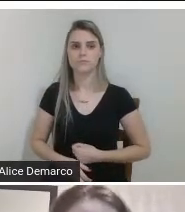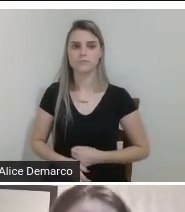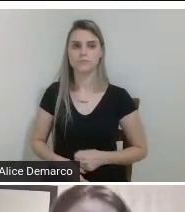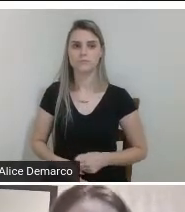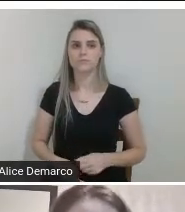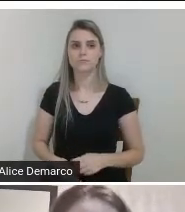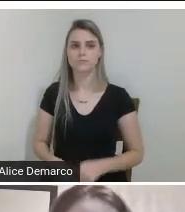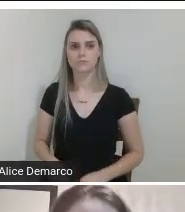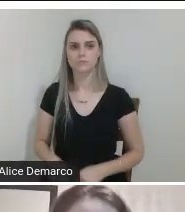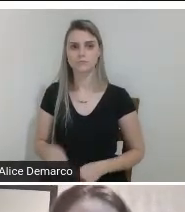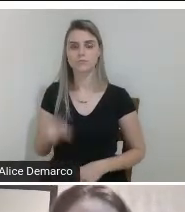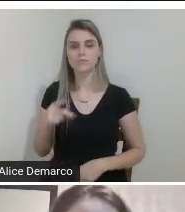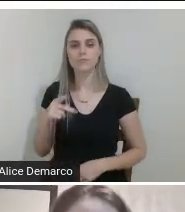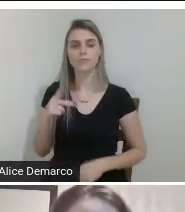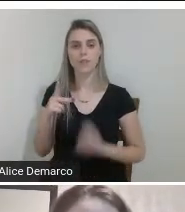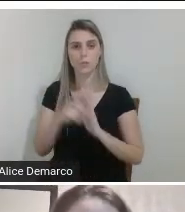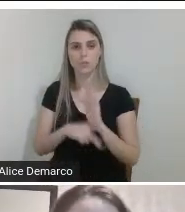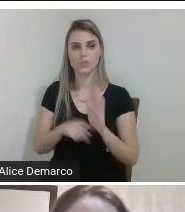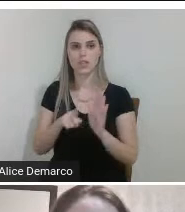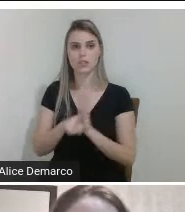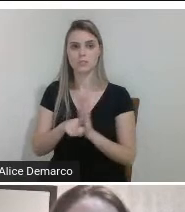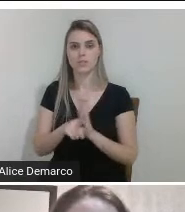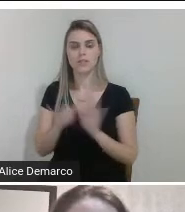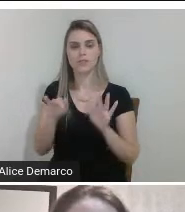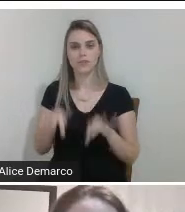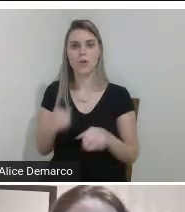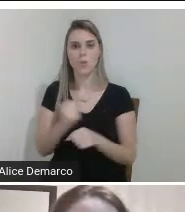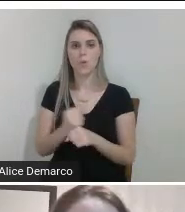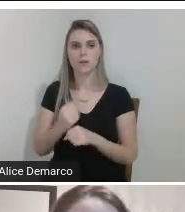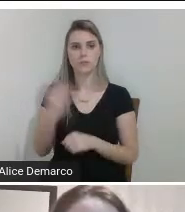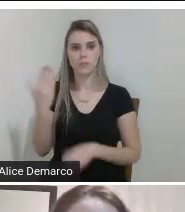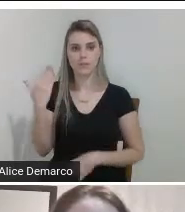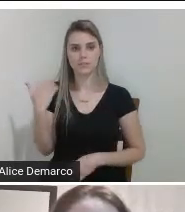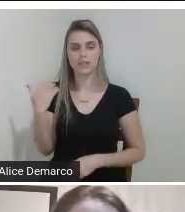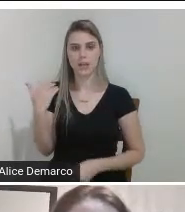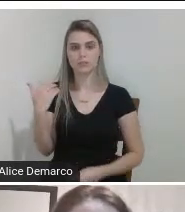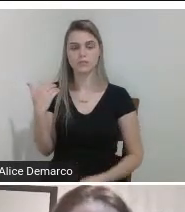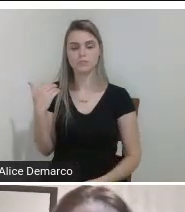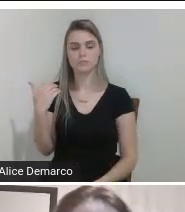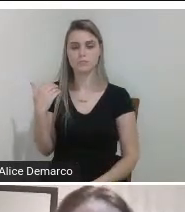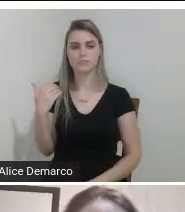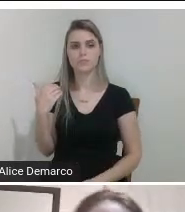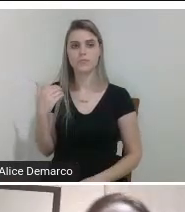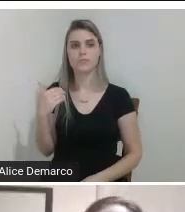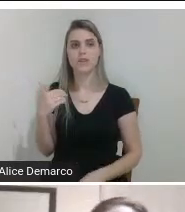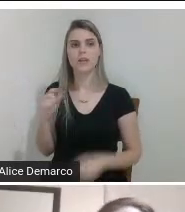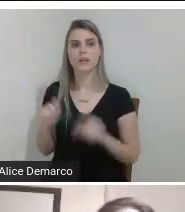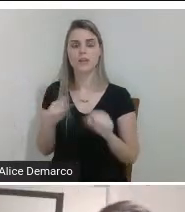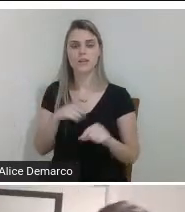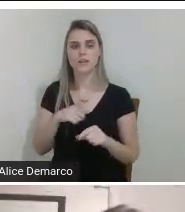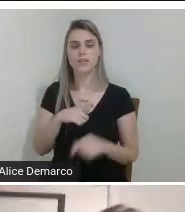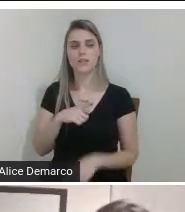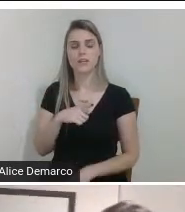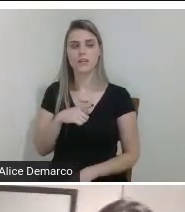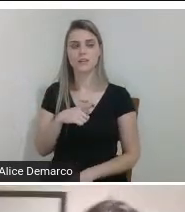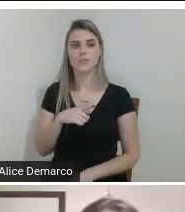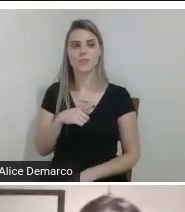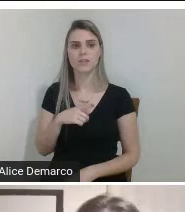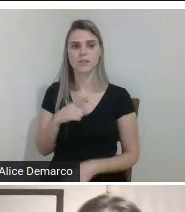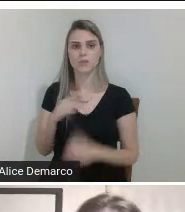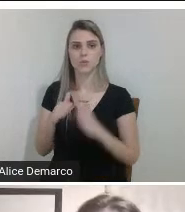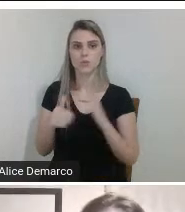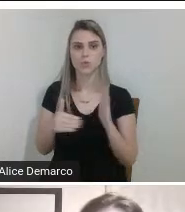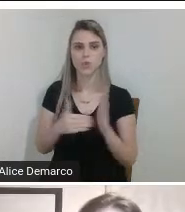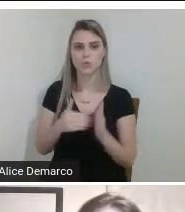ele de pesquisa que ele se encerrou então no ano passado no final do ano passado onde teve o protagonismo total aí